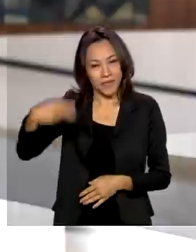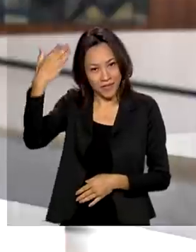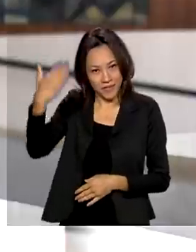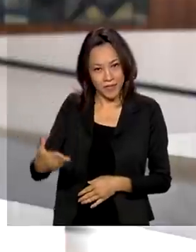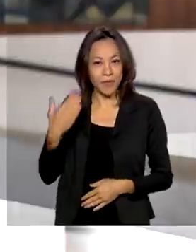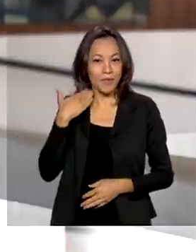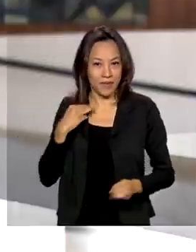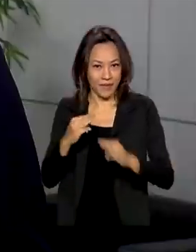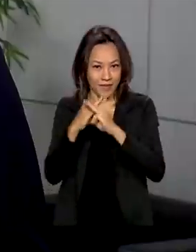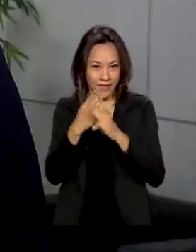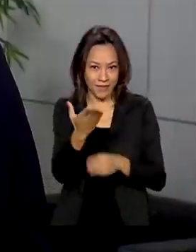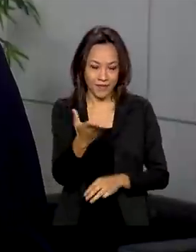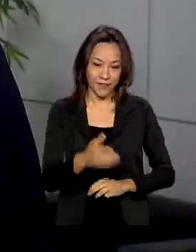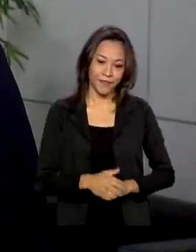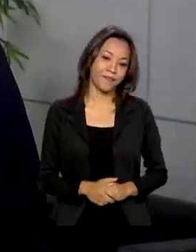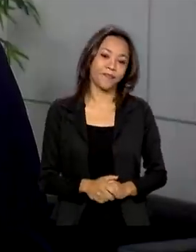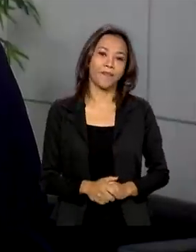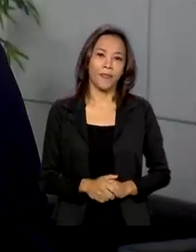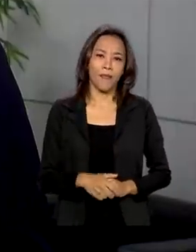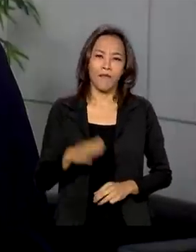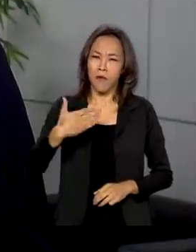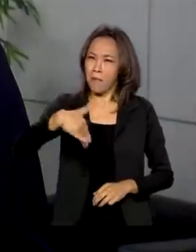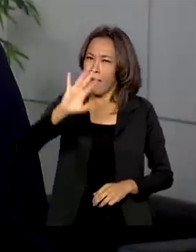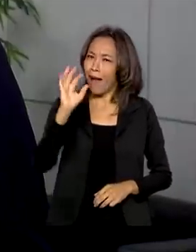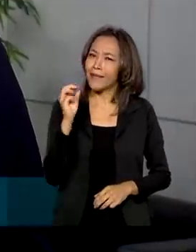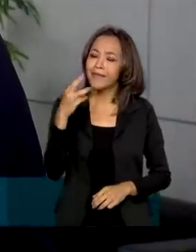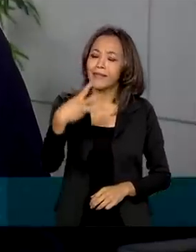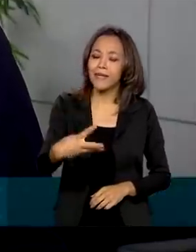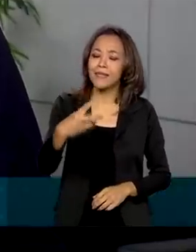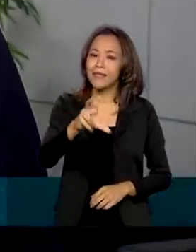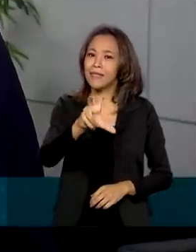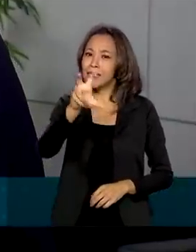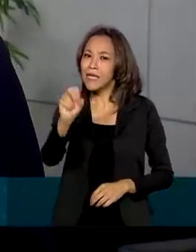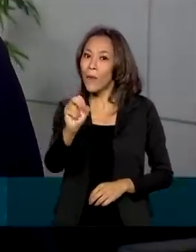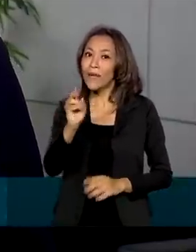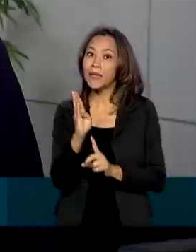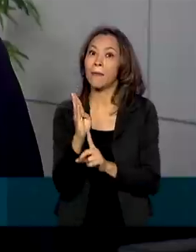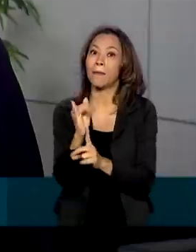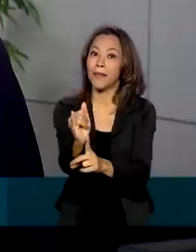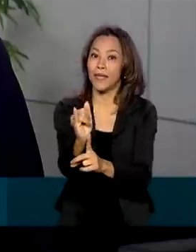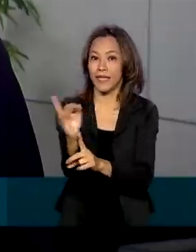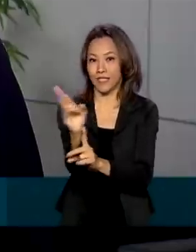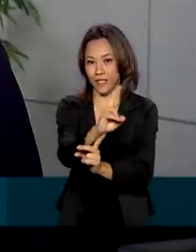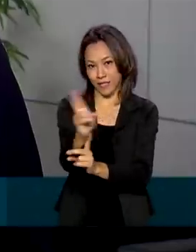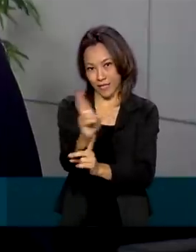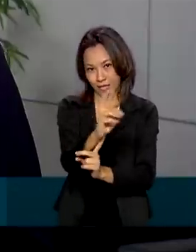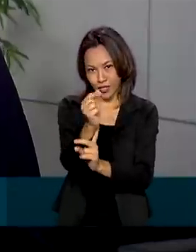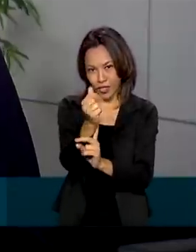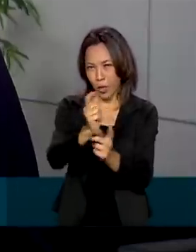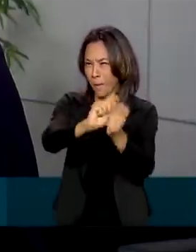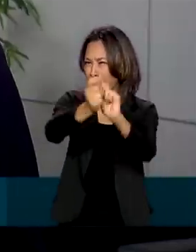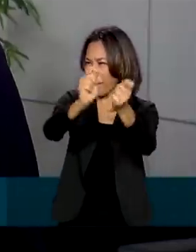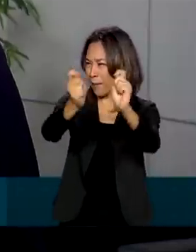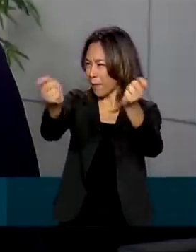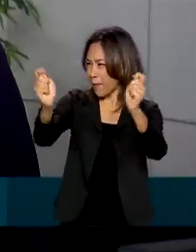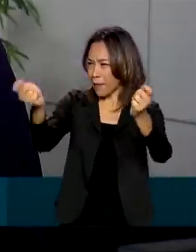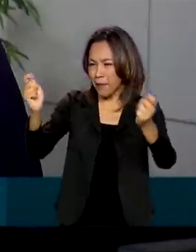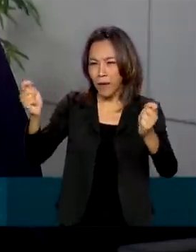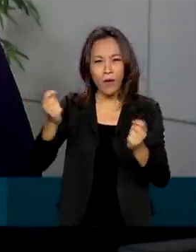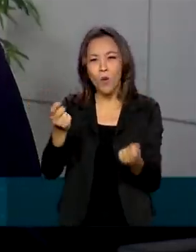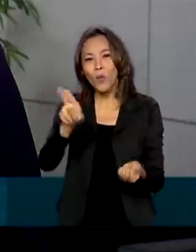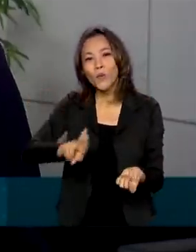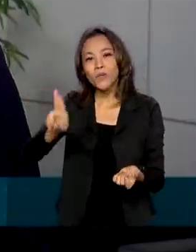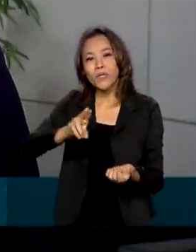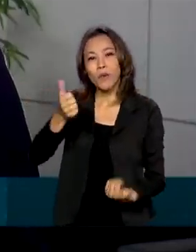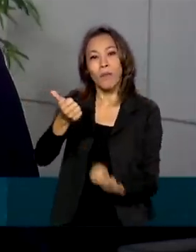Foram mais de 350 bilhões de reais pagos só no auxílio,